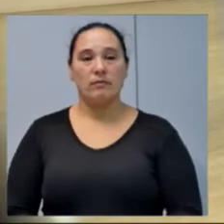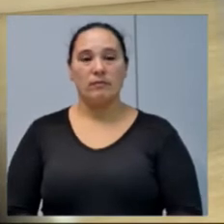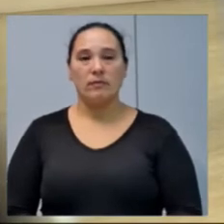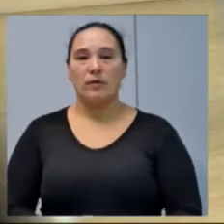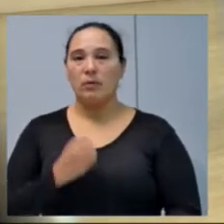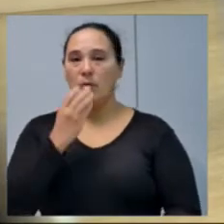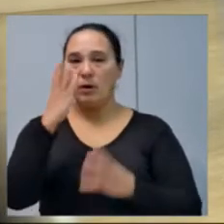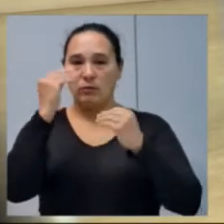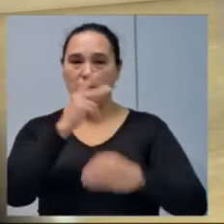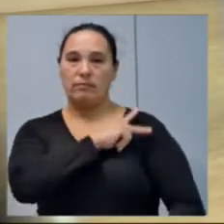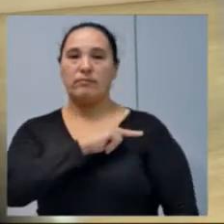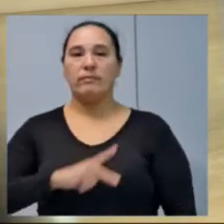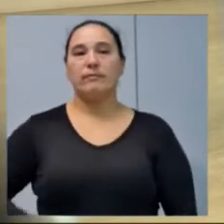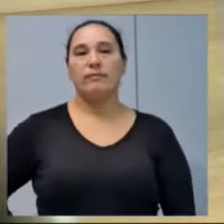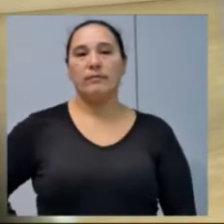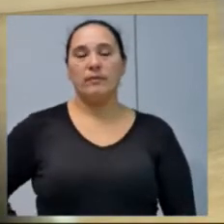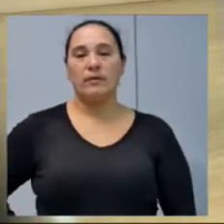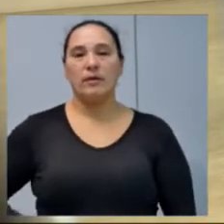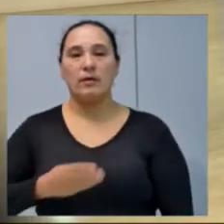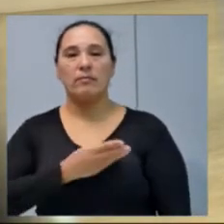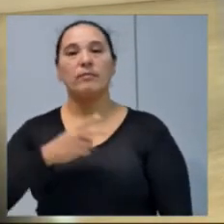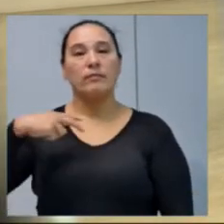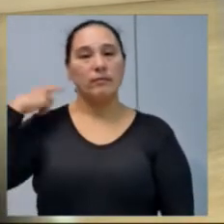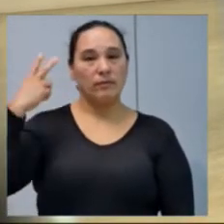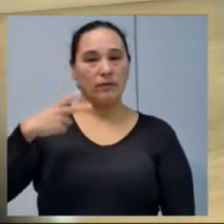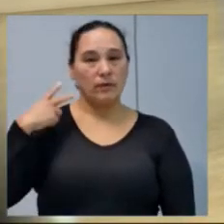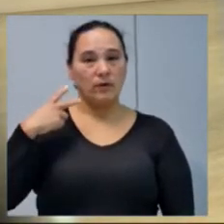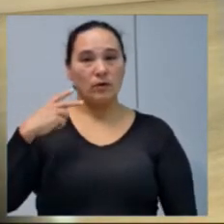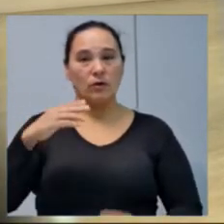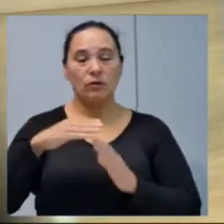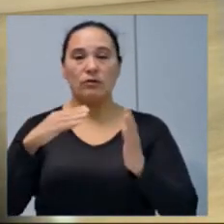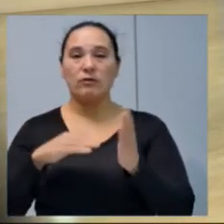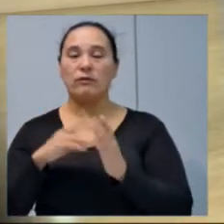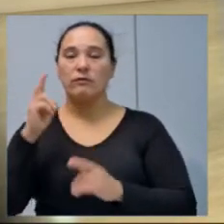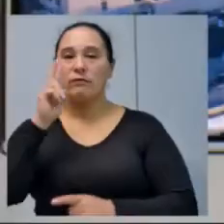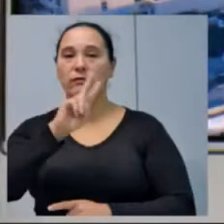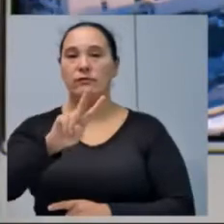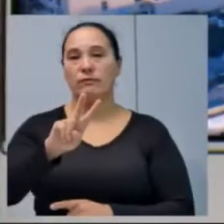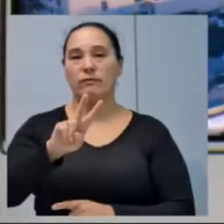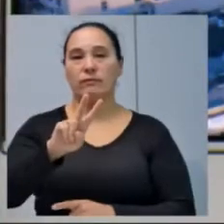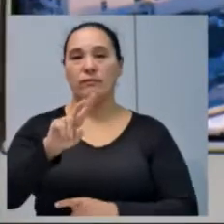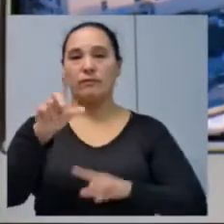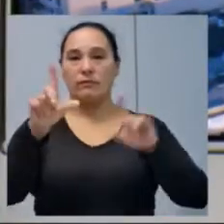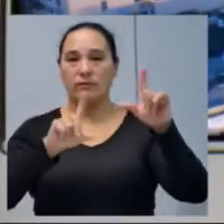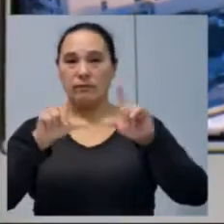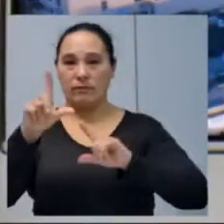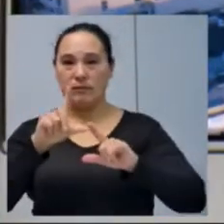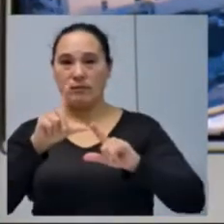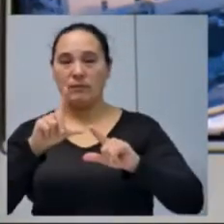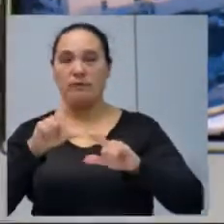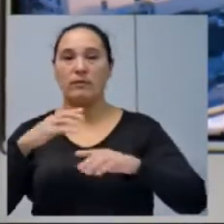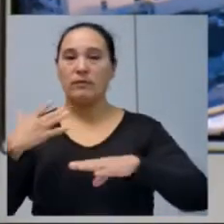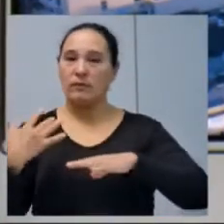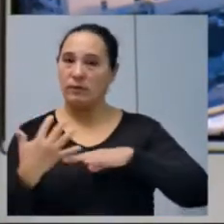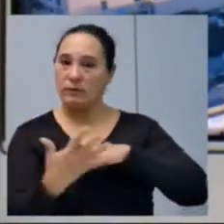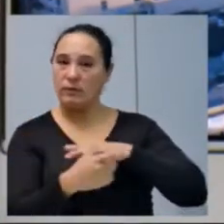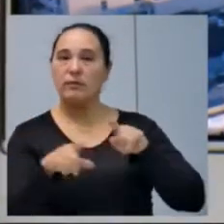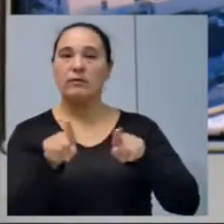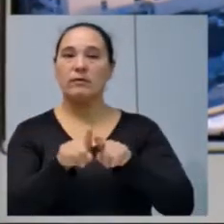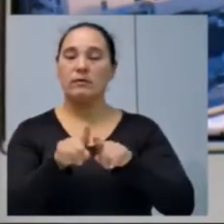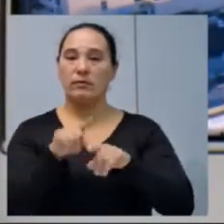Boa noite, senhor presidente, colegas vereadores, todos aqueles que nos acompanham através do TV Câmara, redes sociais também,